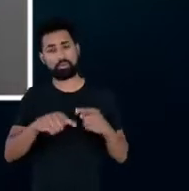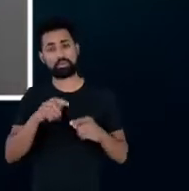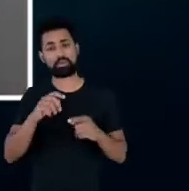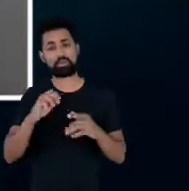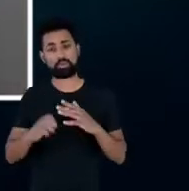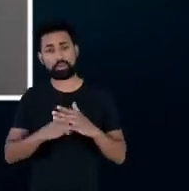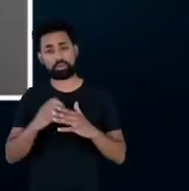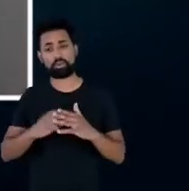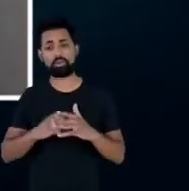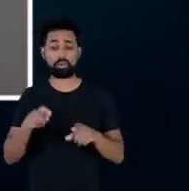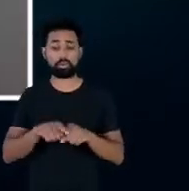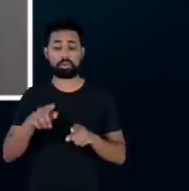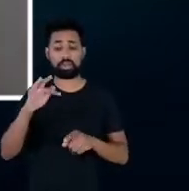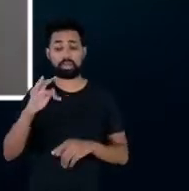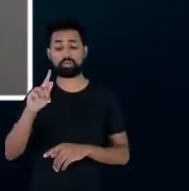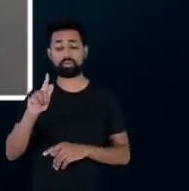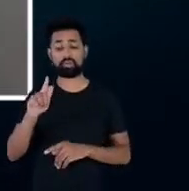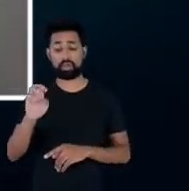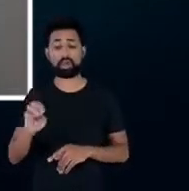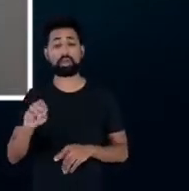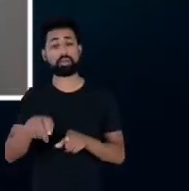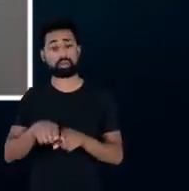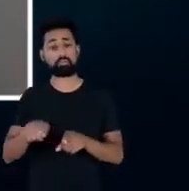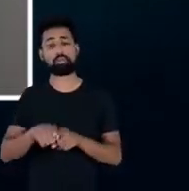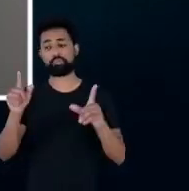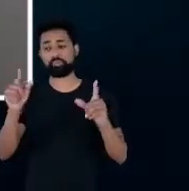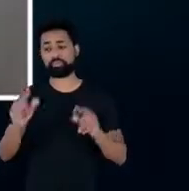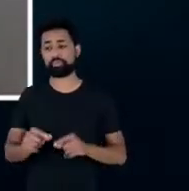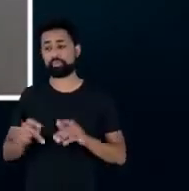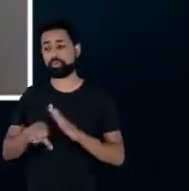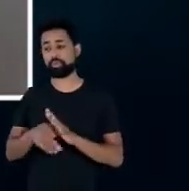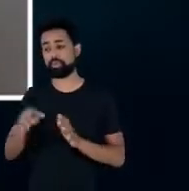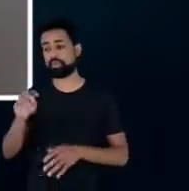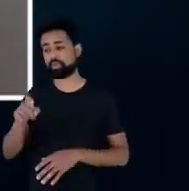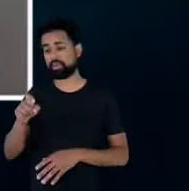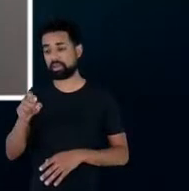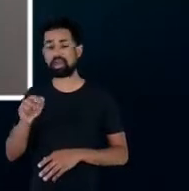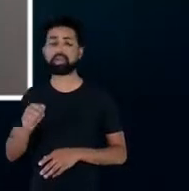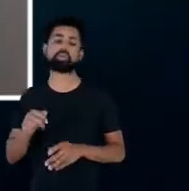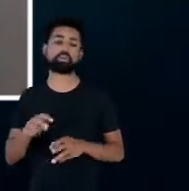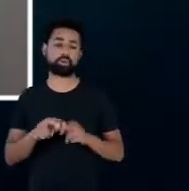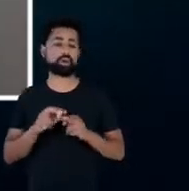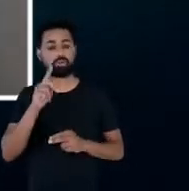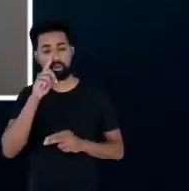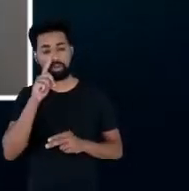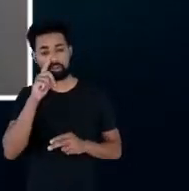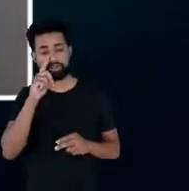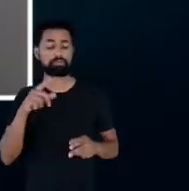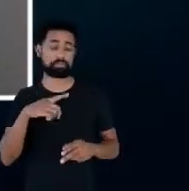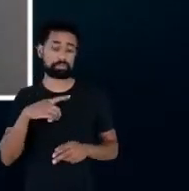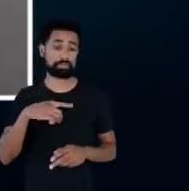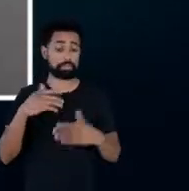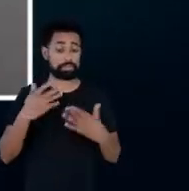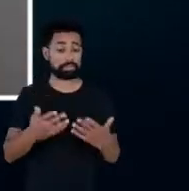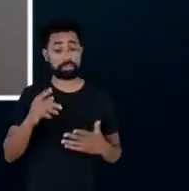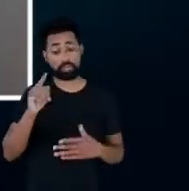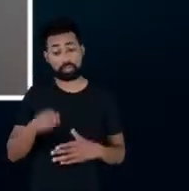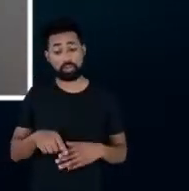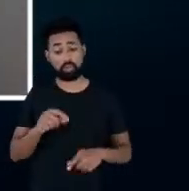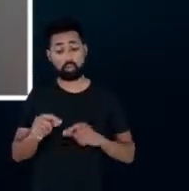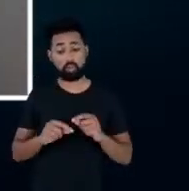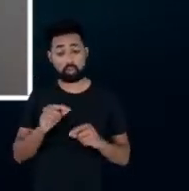e o FGE traz aí uma redução dessas taxas pela redução do risco associado então esse é um